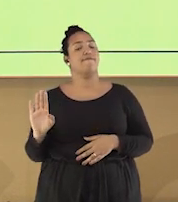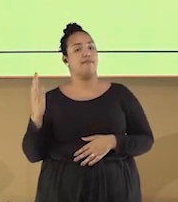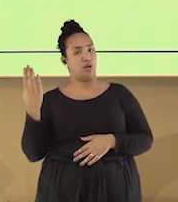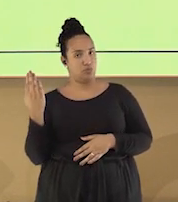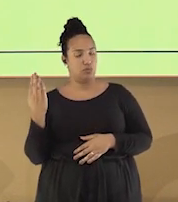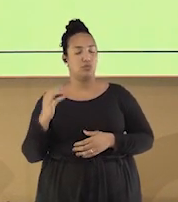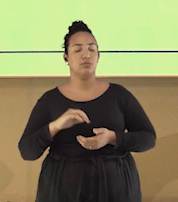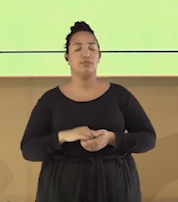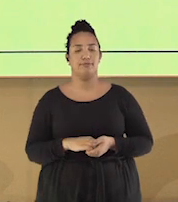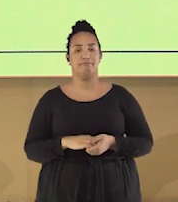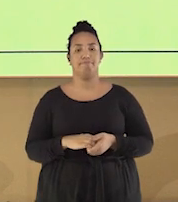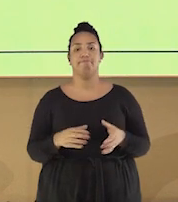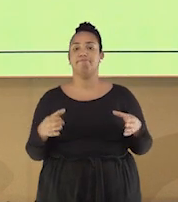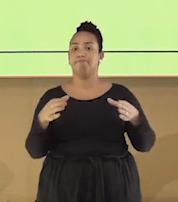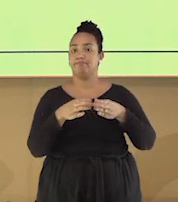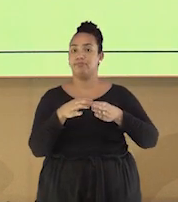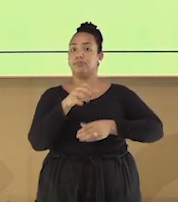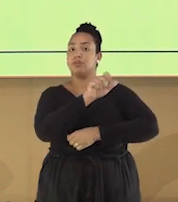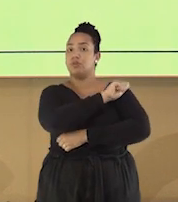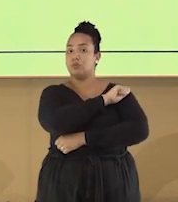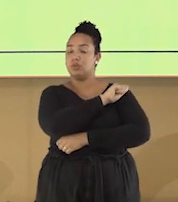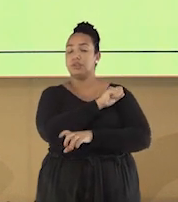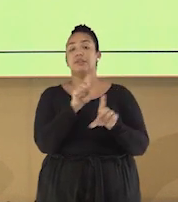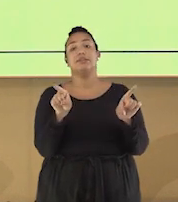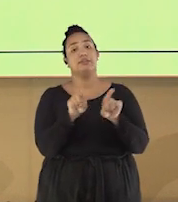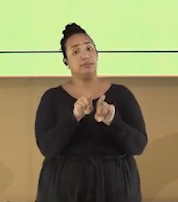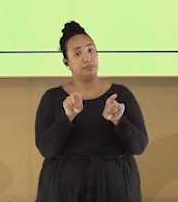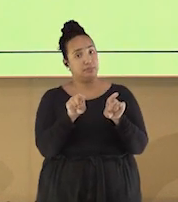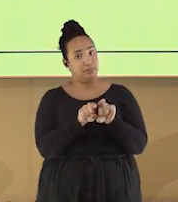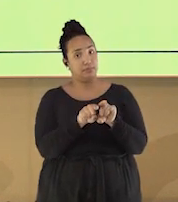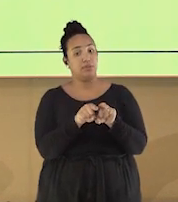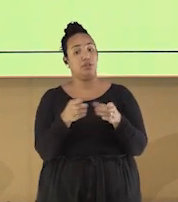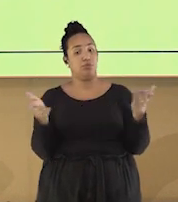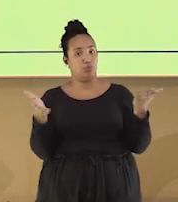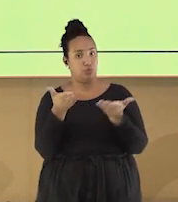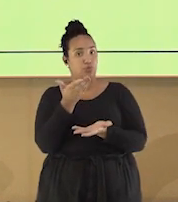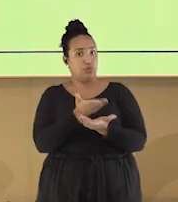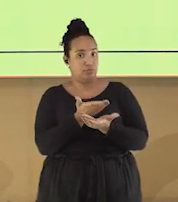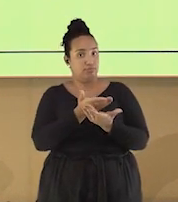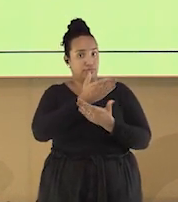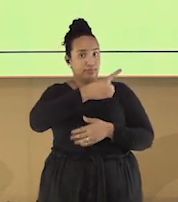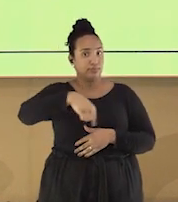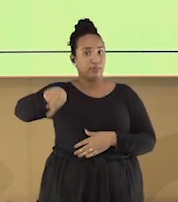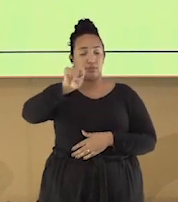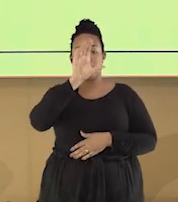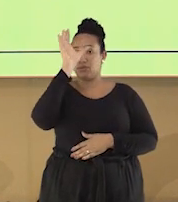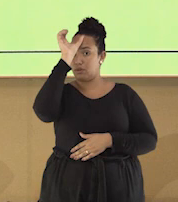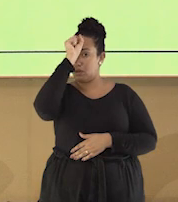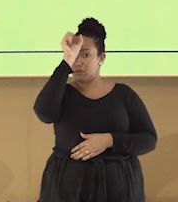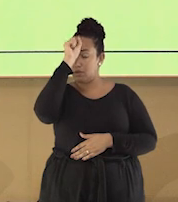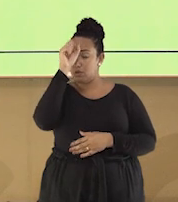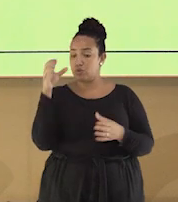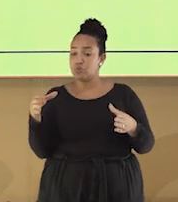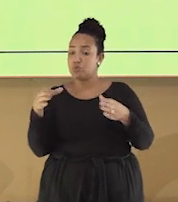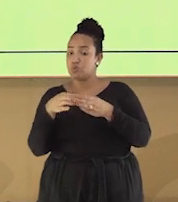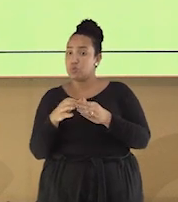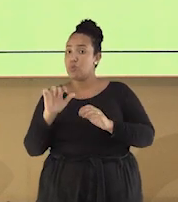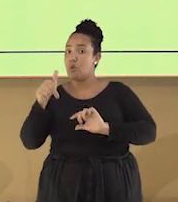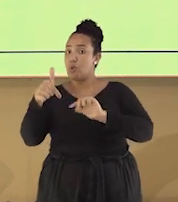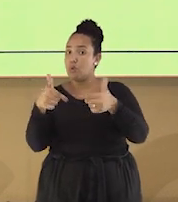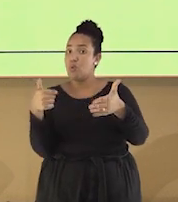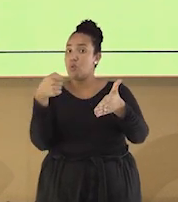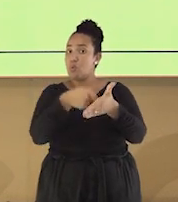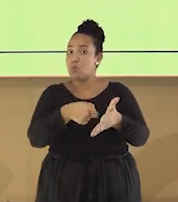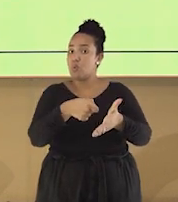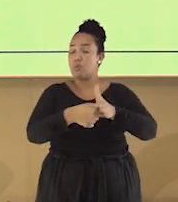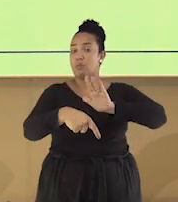errada. O movimento estudantil também participou, como vimos na aula de hoje, de outros movimentos de resistência e luta